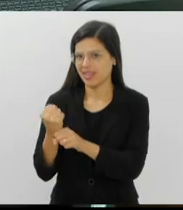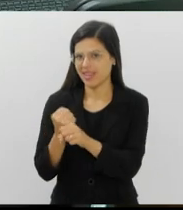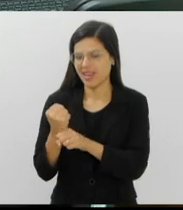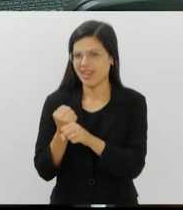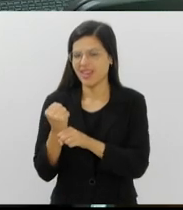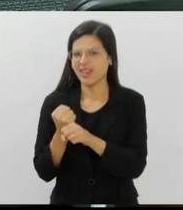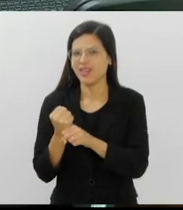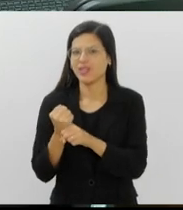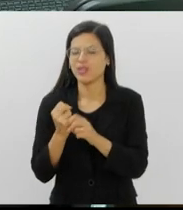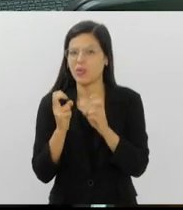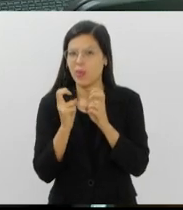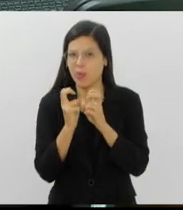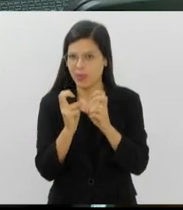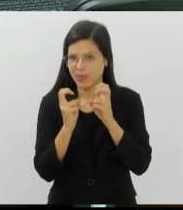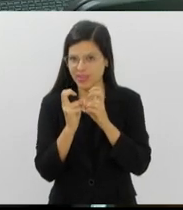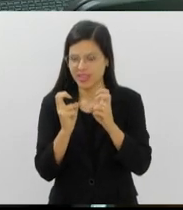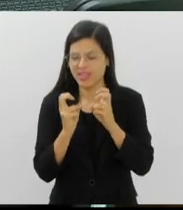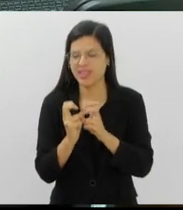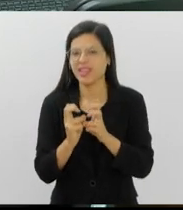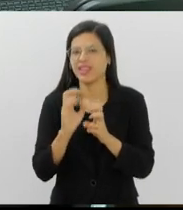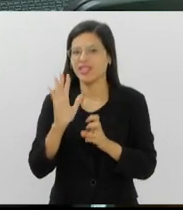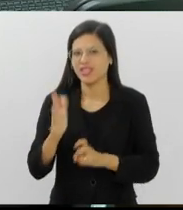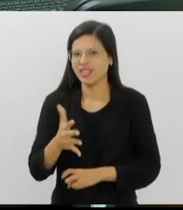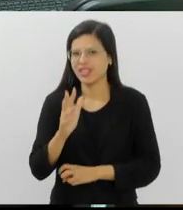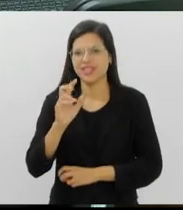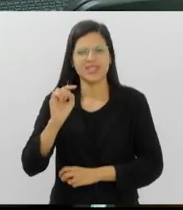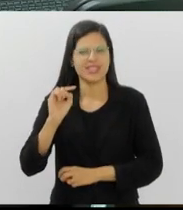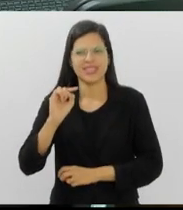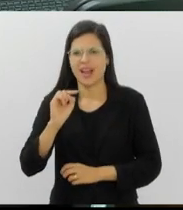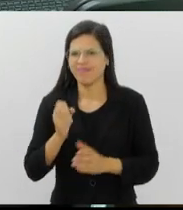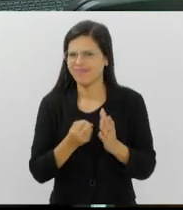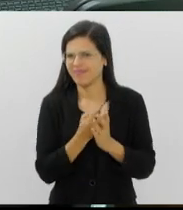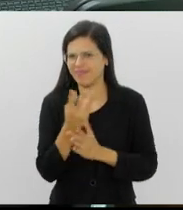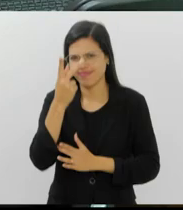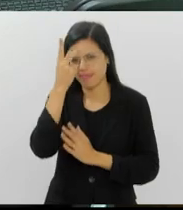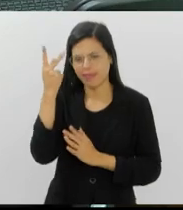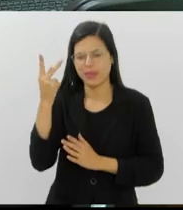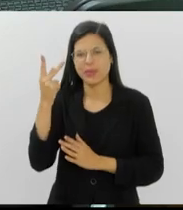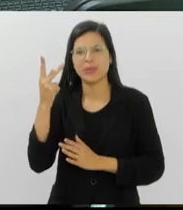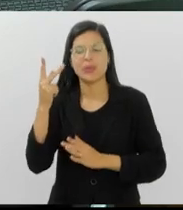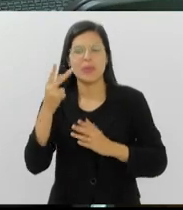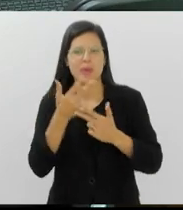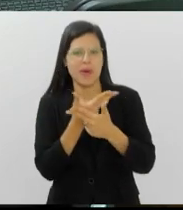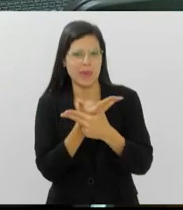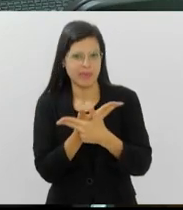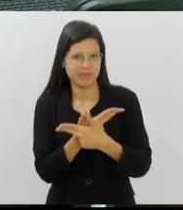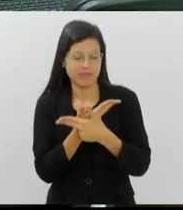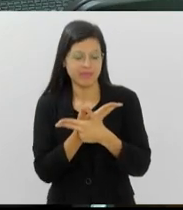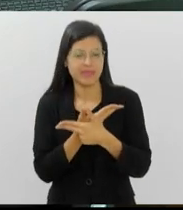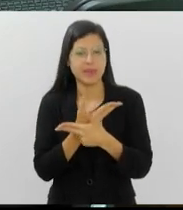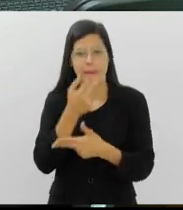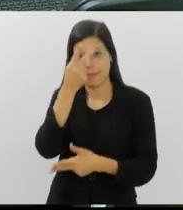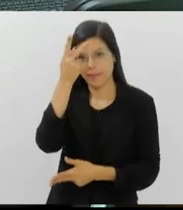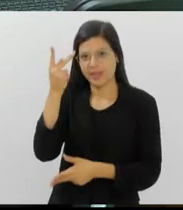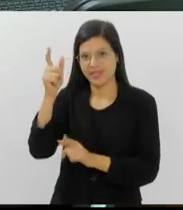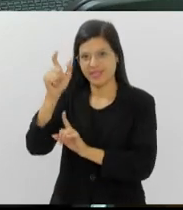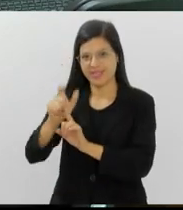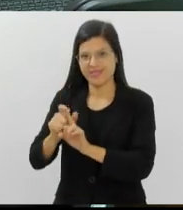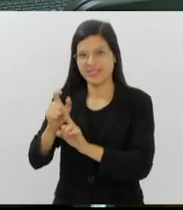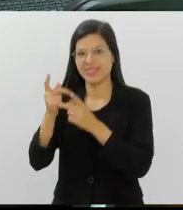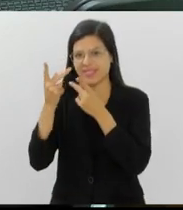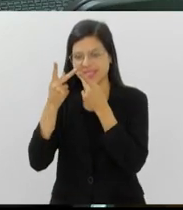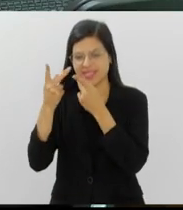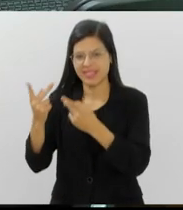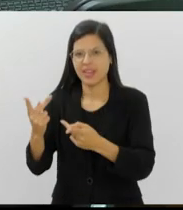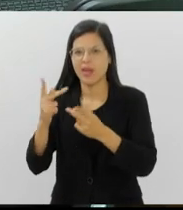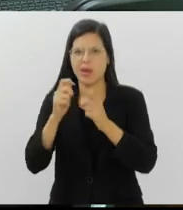Corcovado já levou milhões de pessoas de várias partes do mundo ao Cristo Redentor. E quem está lá na estação do trem é o repórter Paulo